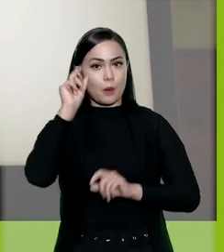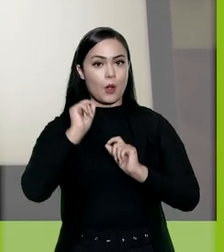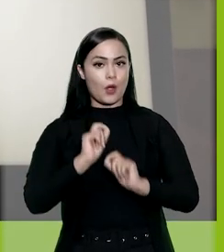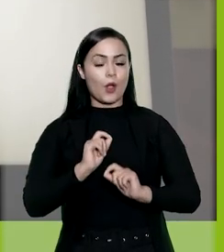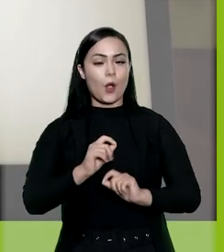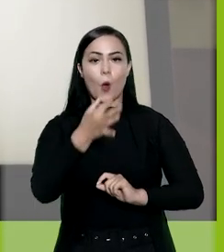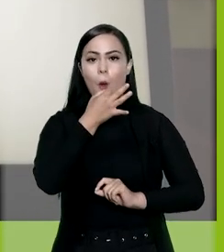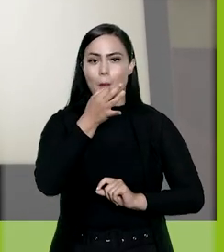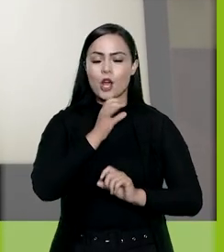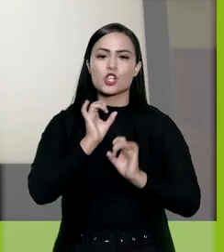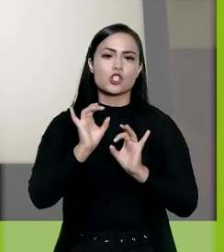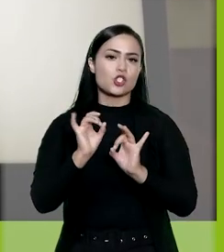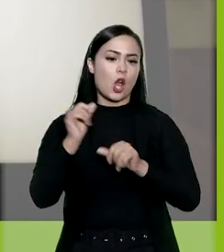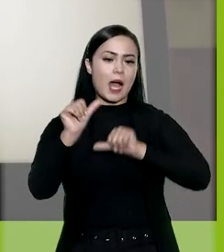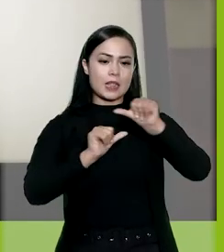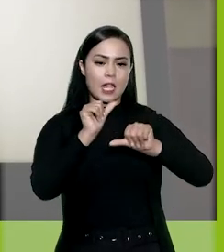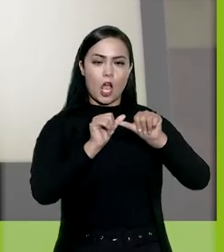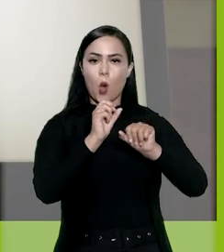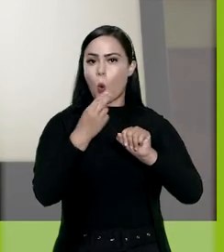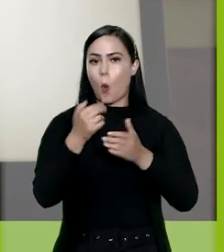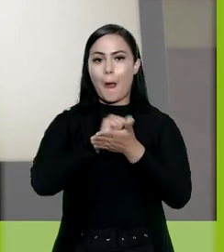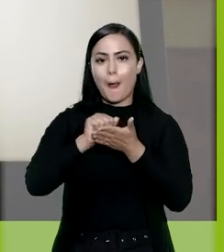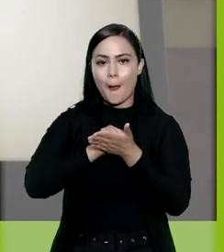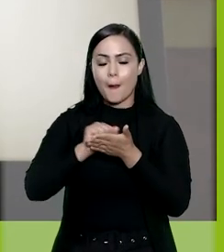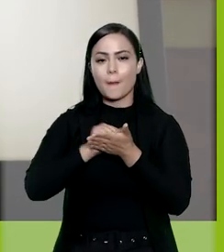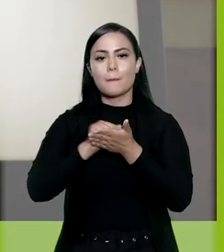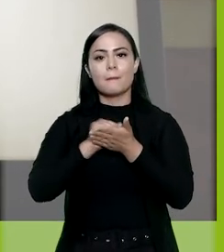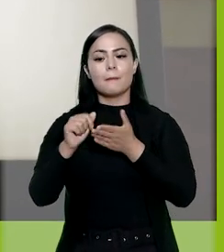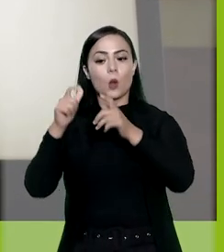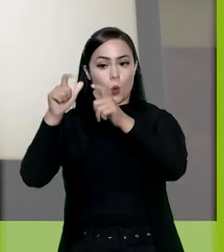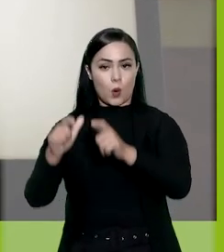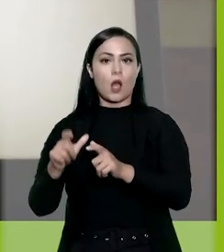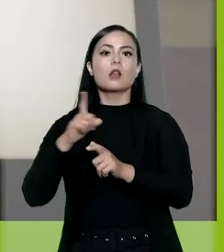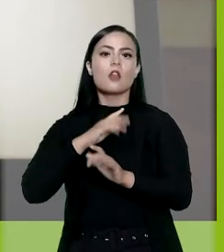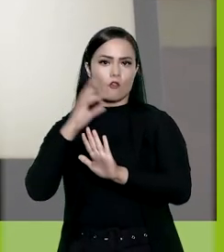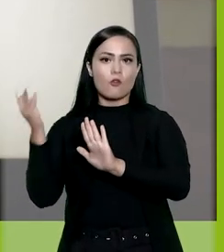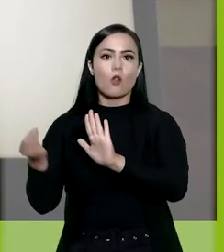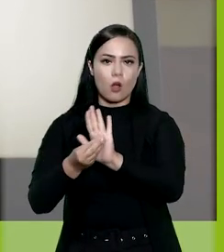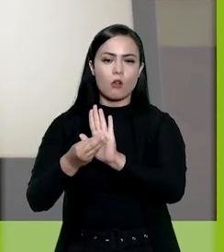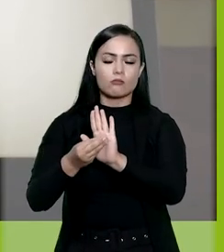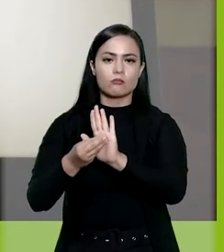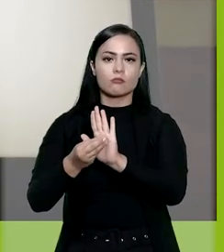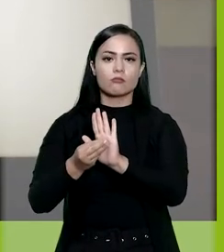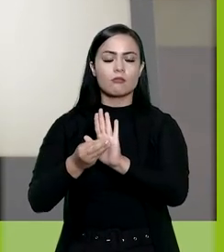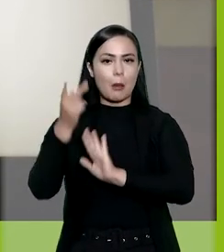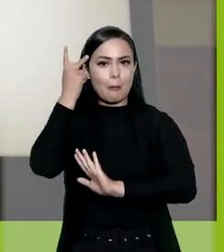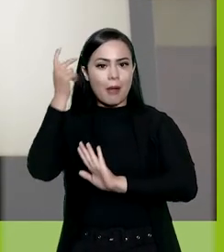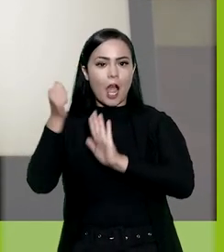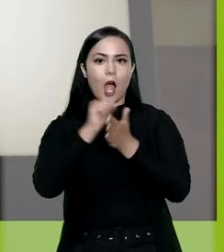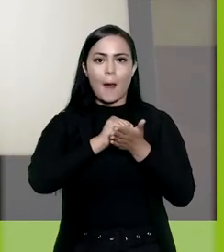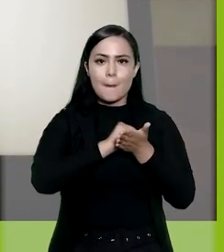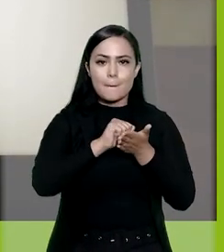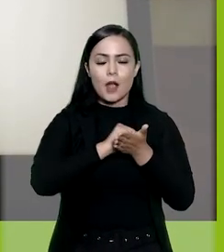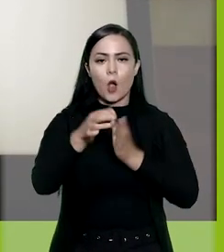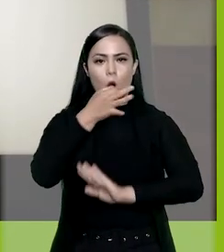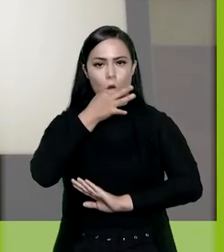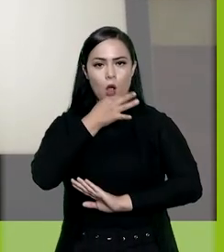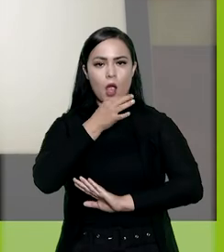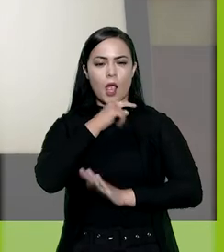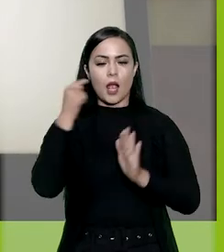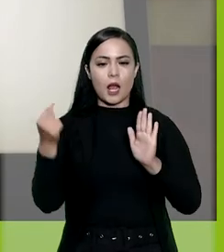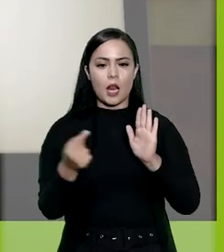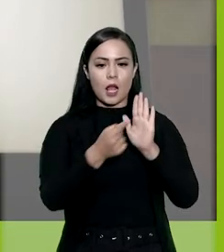Lembrando que um comentário só pode ser alterado ou excluído pela unidade que o inseriu. Para excluir um